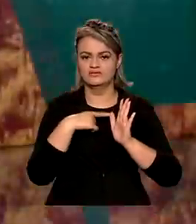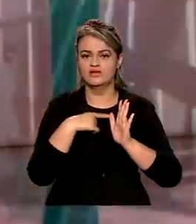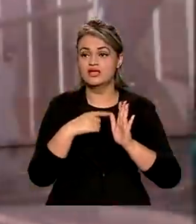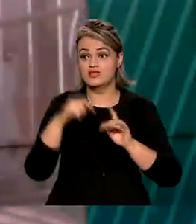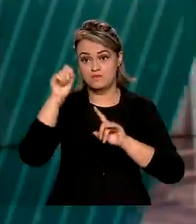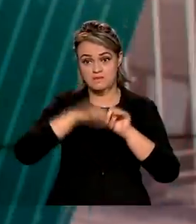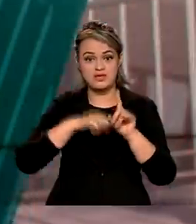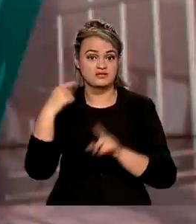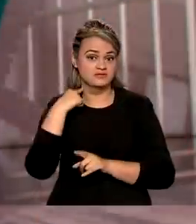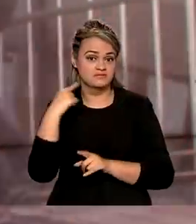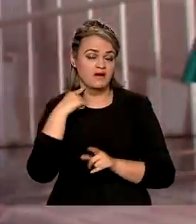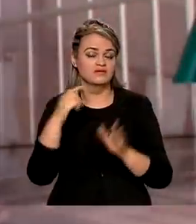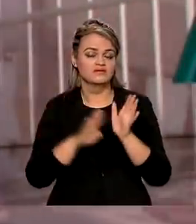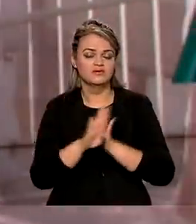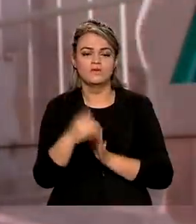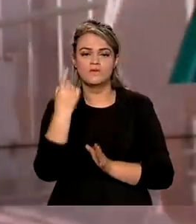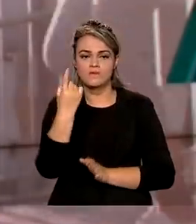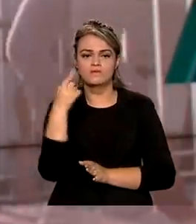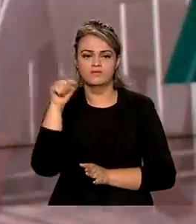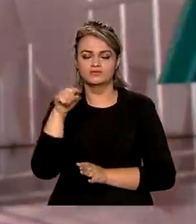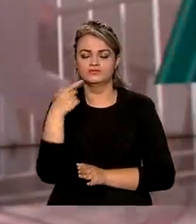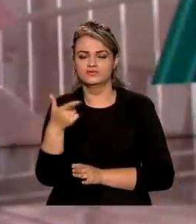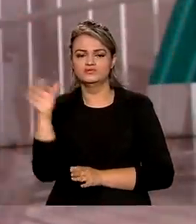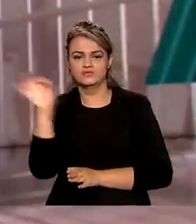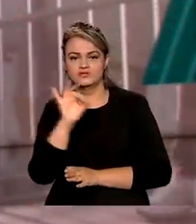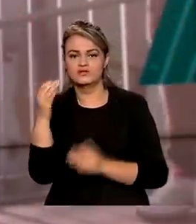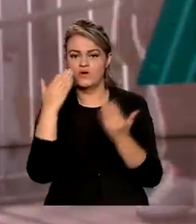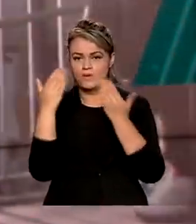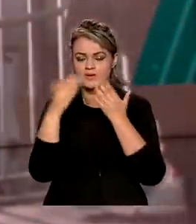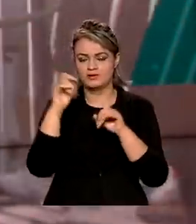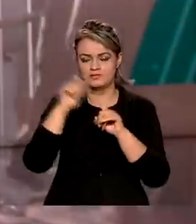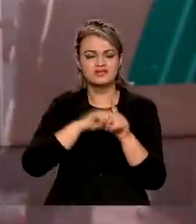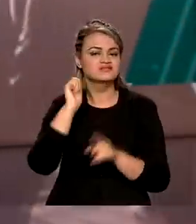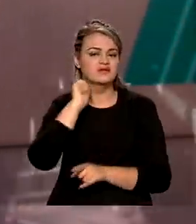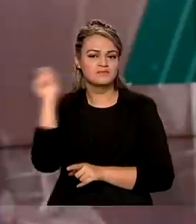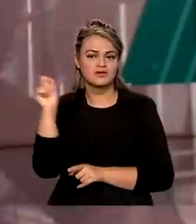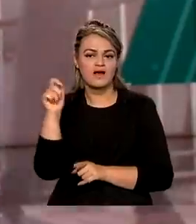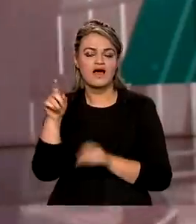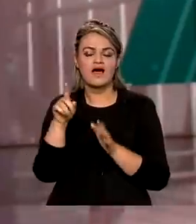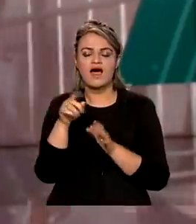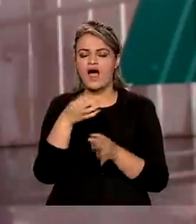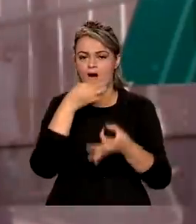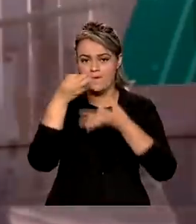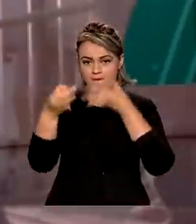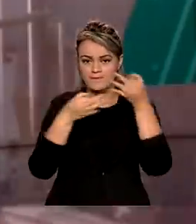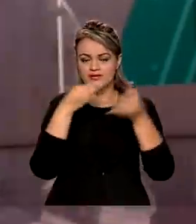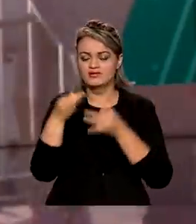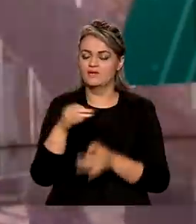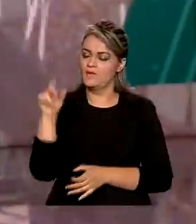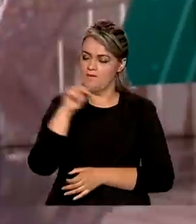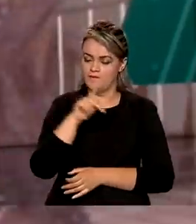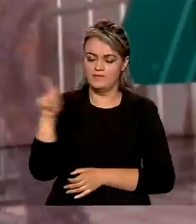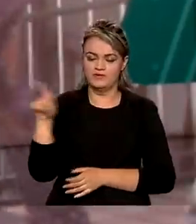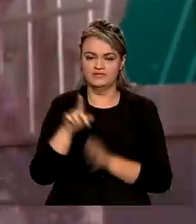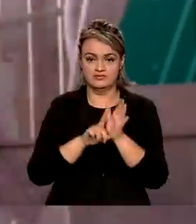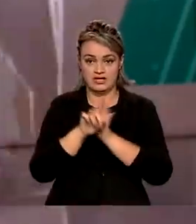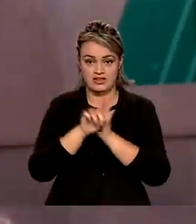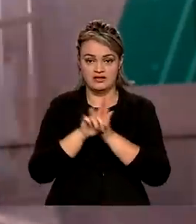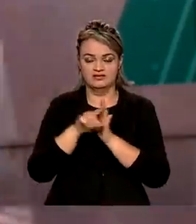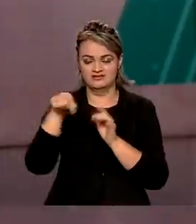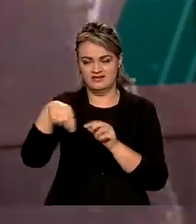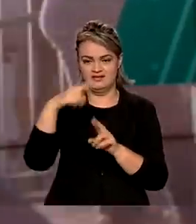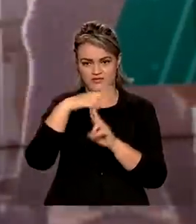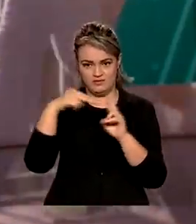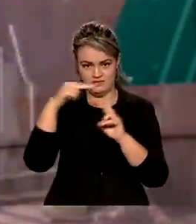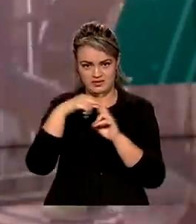maio apresentou aumento de 1,2% na comparação com abril. Quem analisa esse resultado é o cientista político da Universidade de